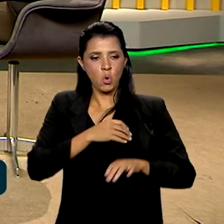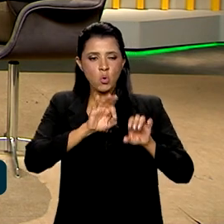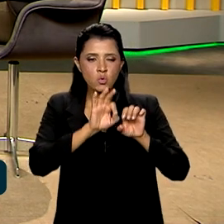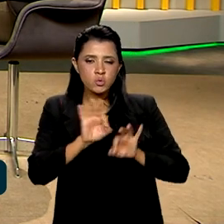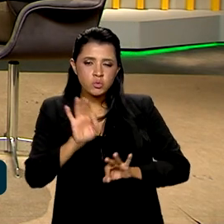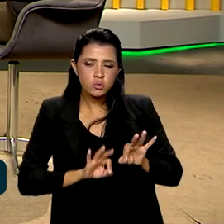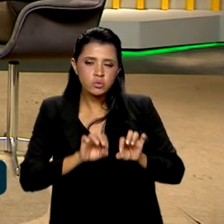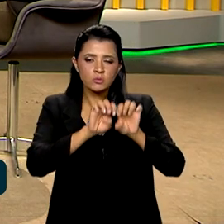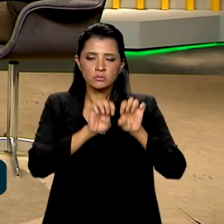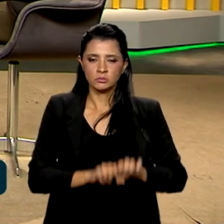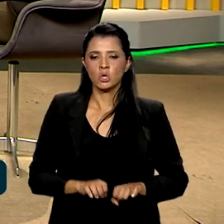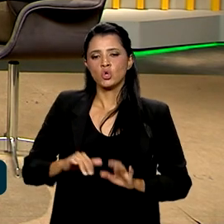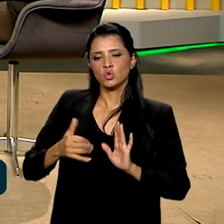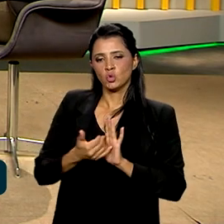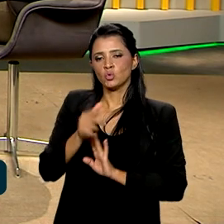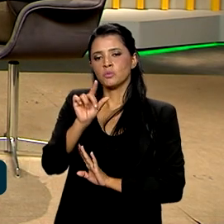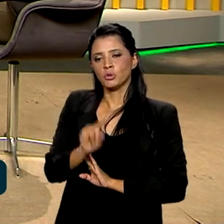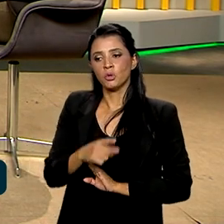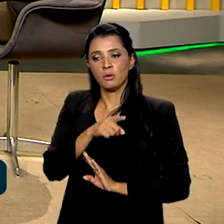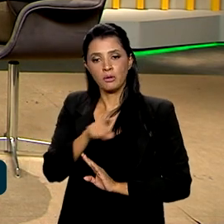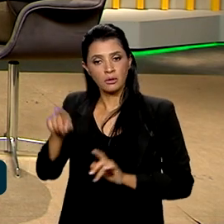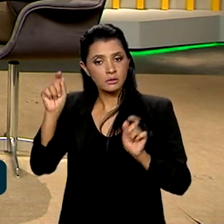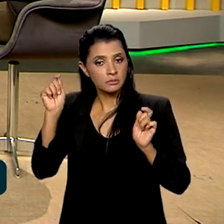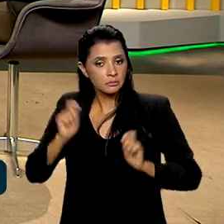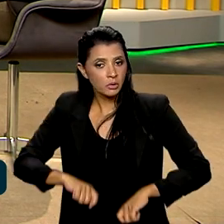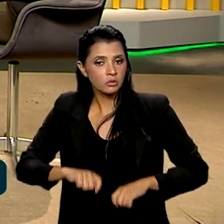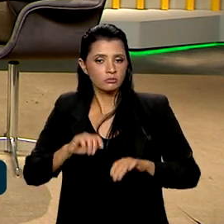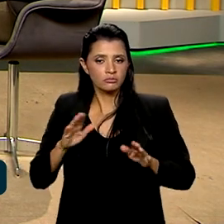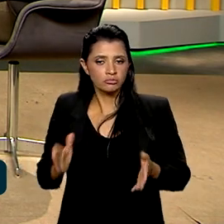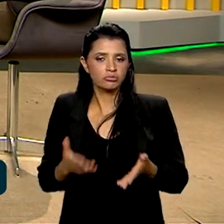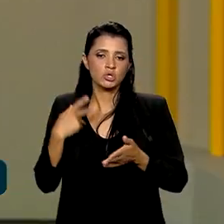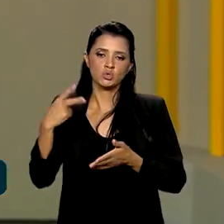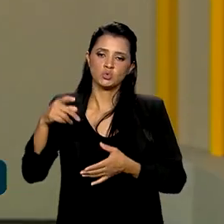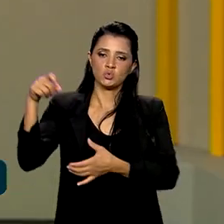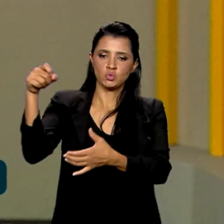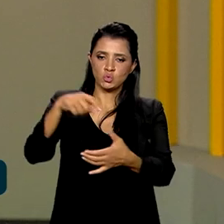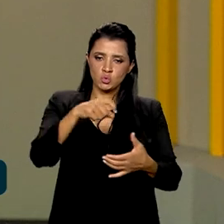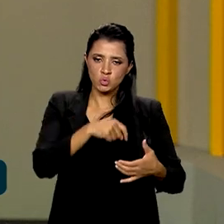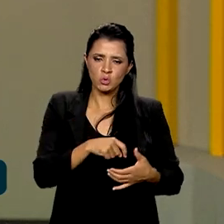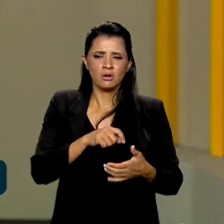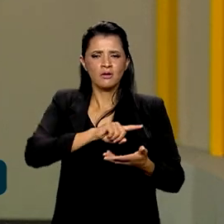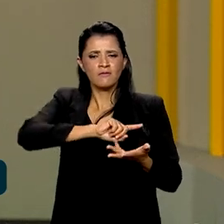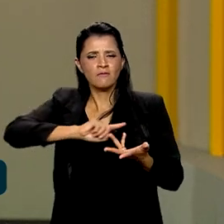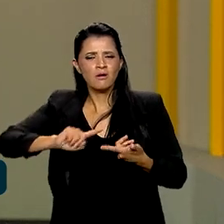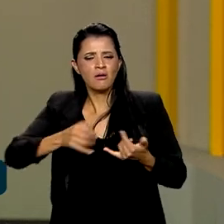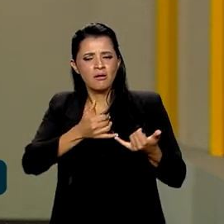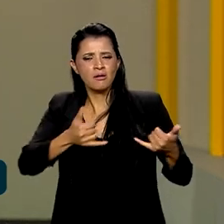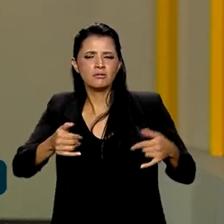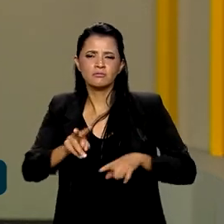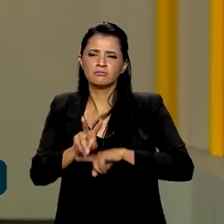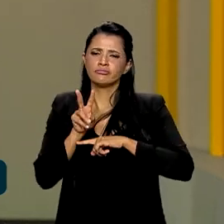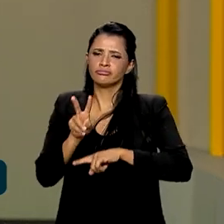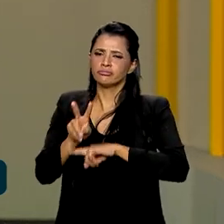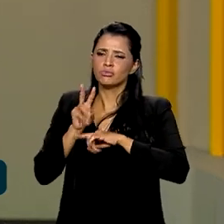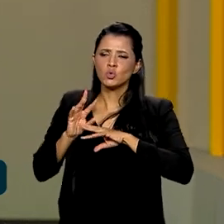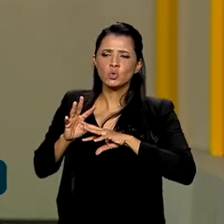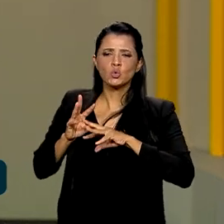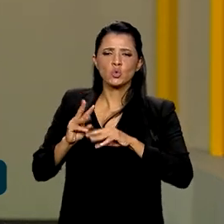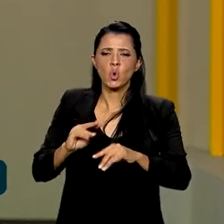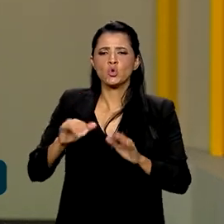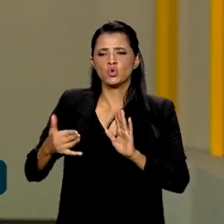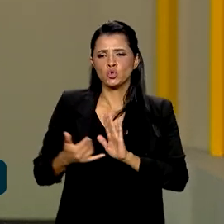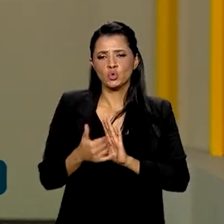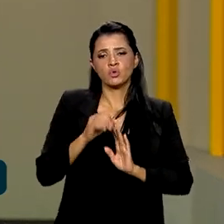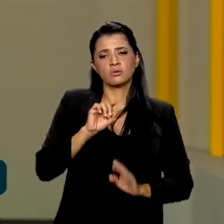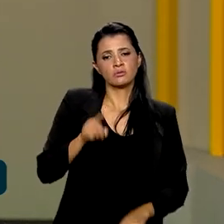com juros menores, para que elas também possam impulsionar a sua produção. São várias linhas de crédito, todas com juros entre